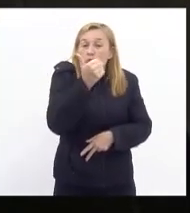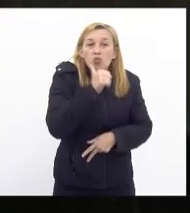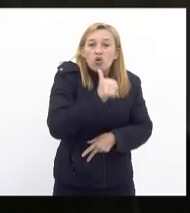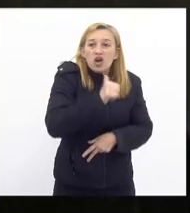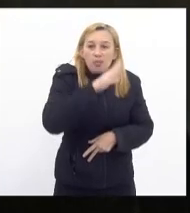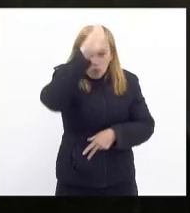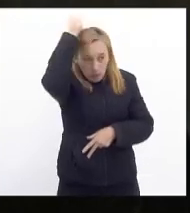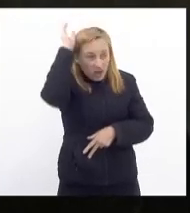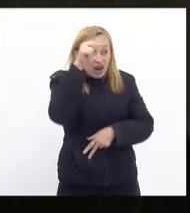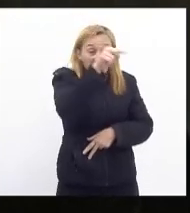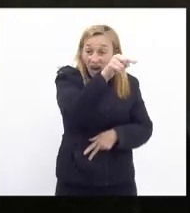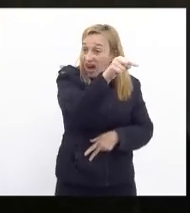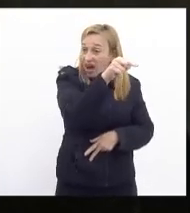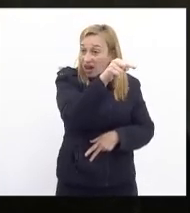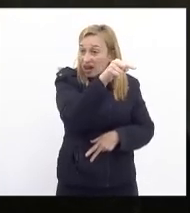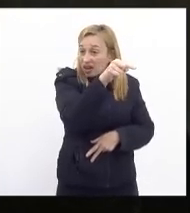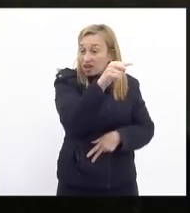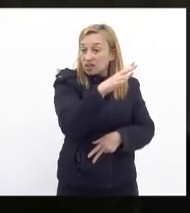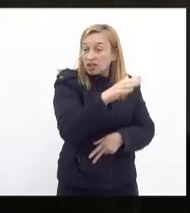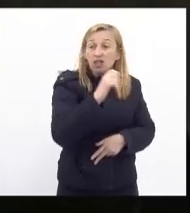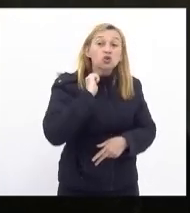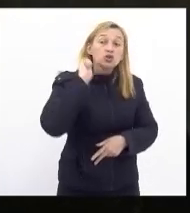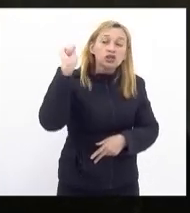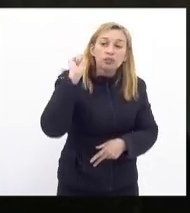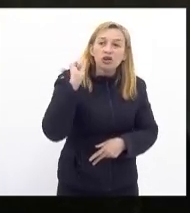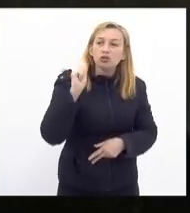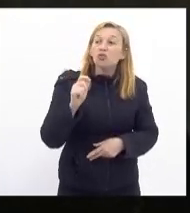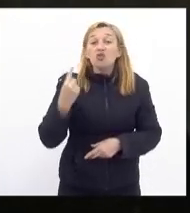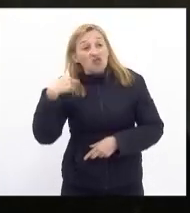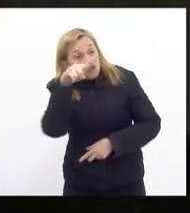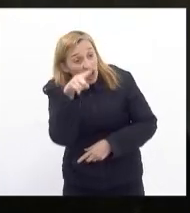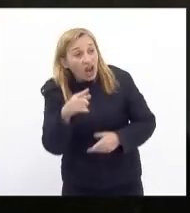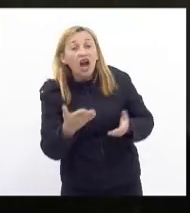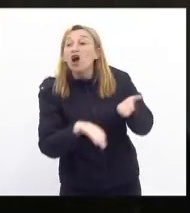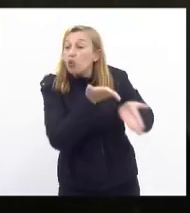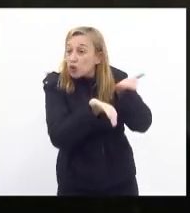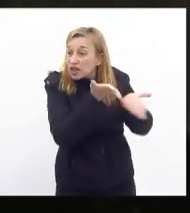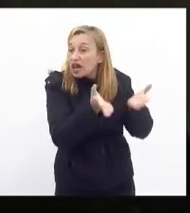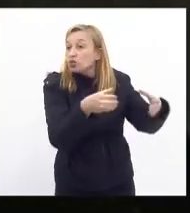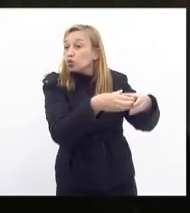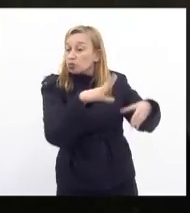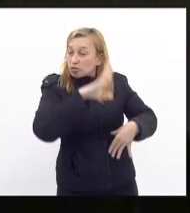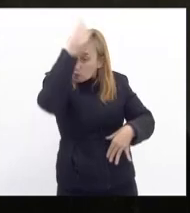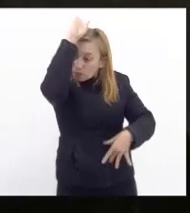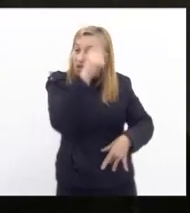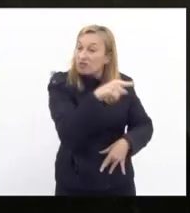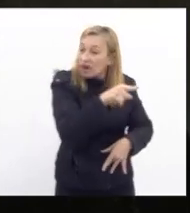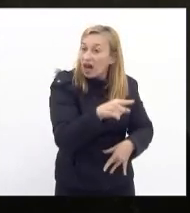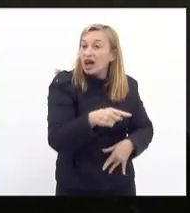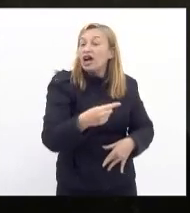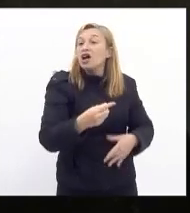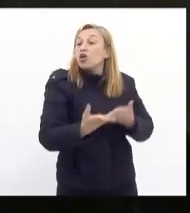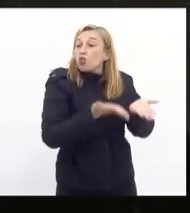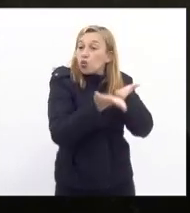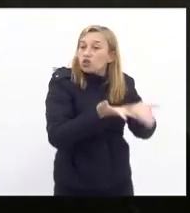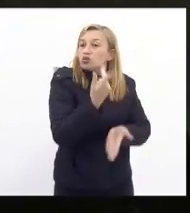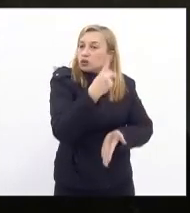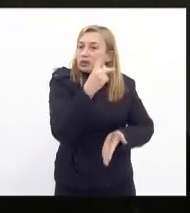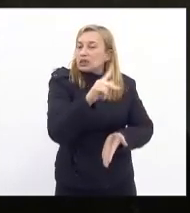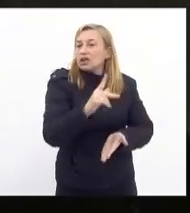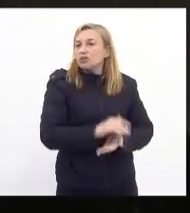da tropa por isso que eu falo quem comanda cuida dos seus comanda os seus